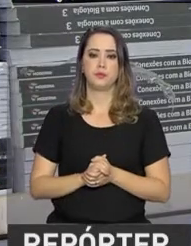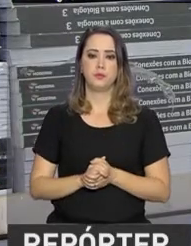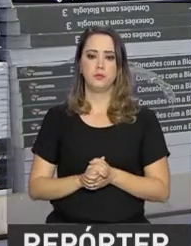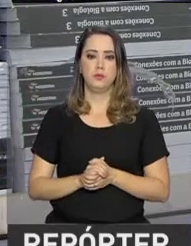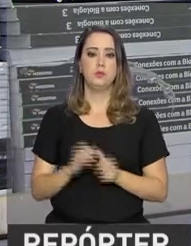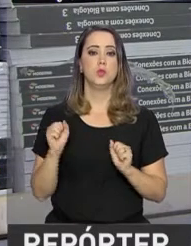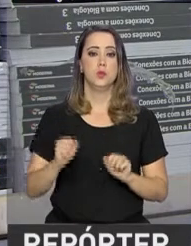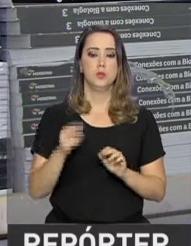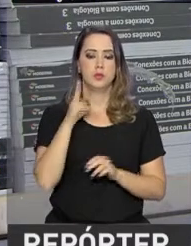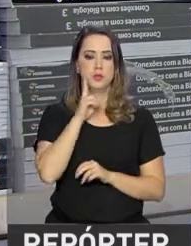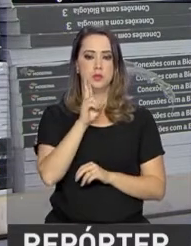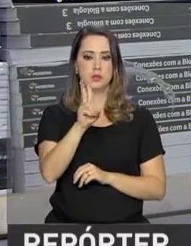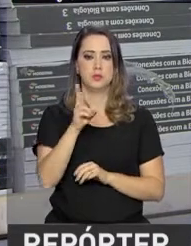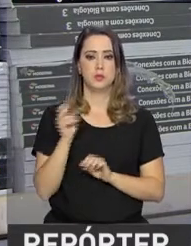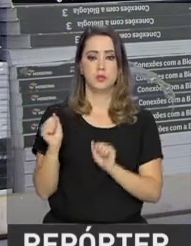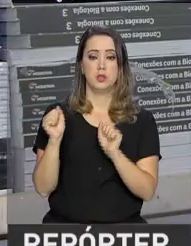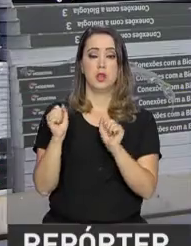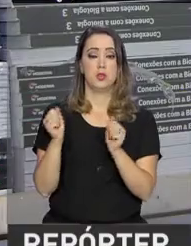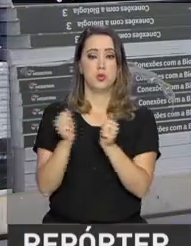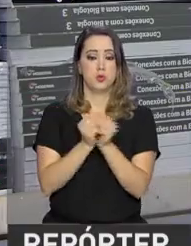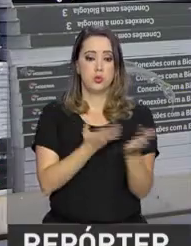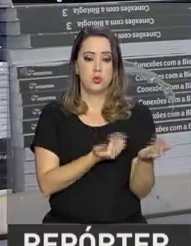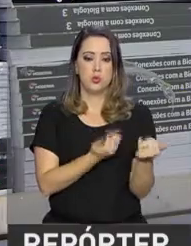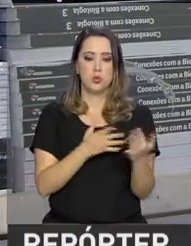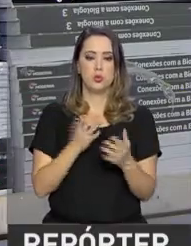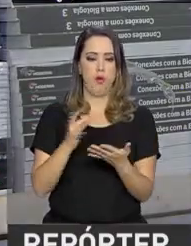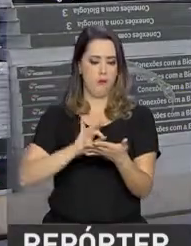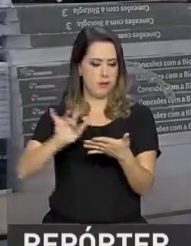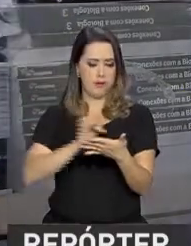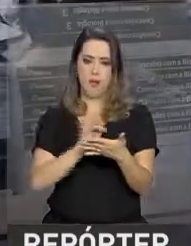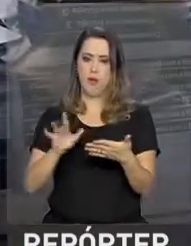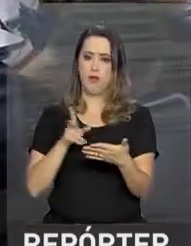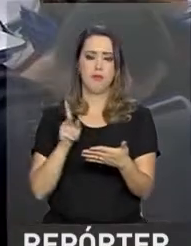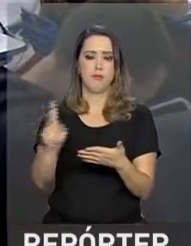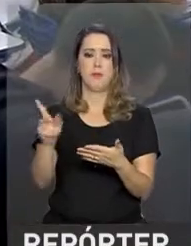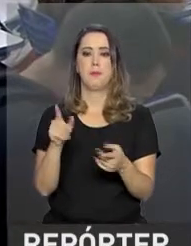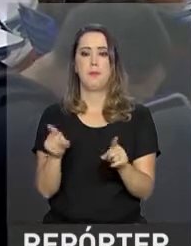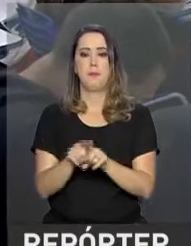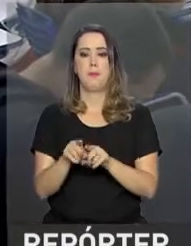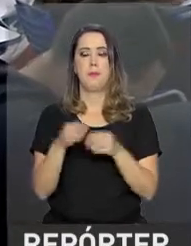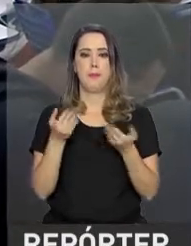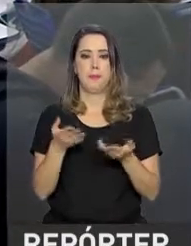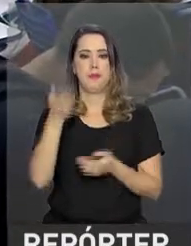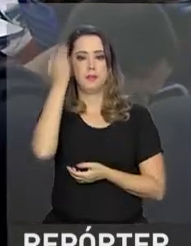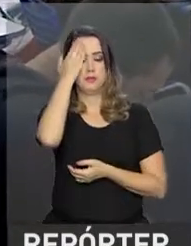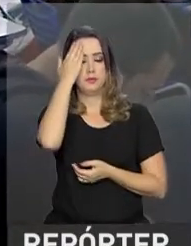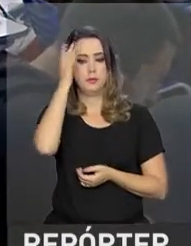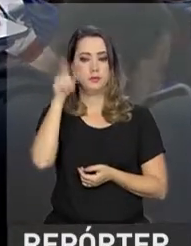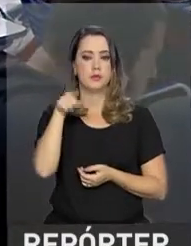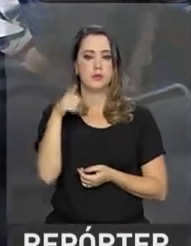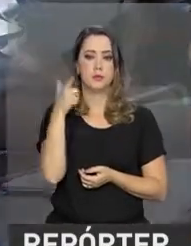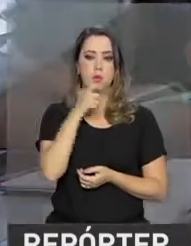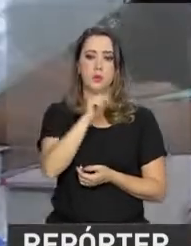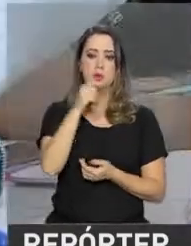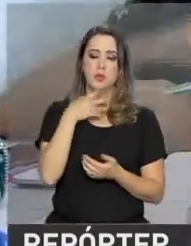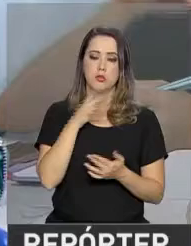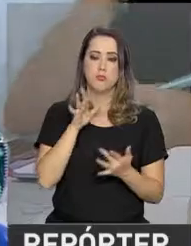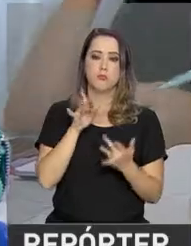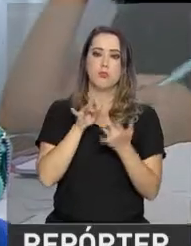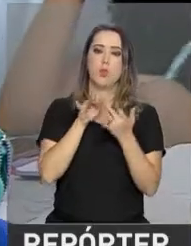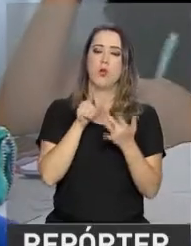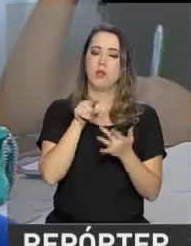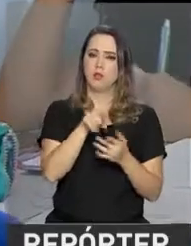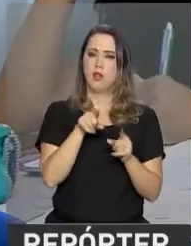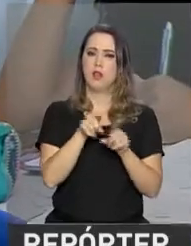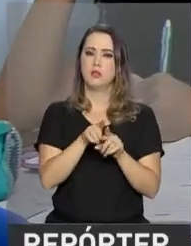você estar ligado, de saber que os jovens hoje em dia vão estar no celular sempre e você saber que você pode ganhar eles a partir daquilo. A